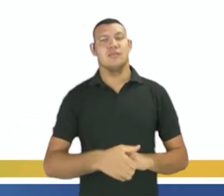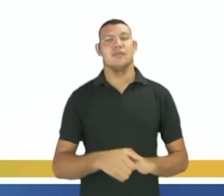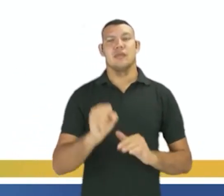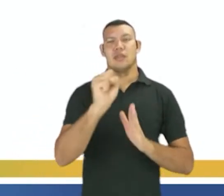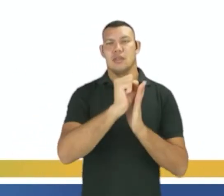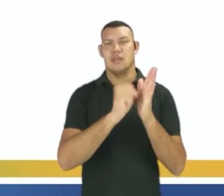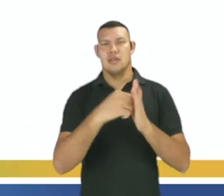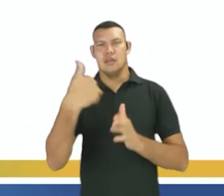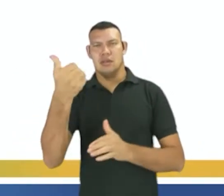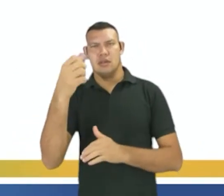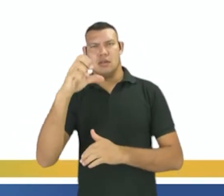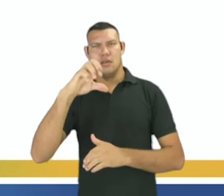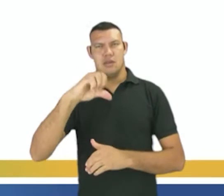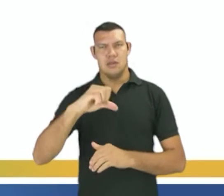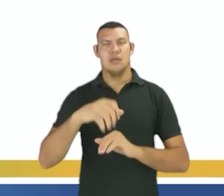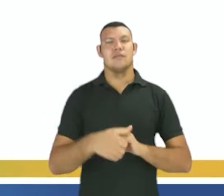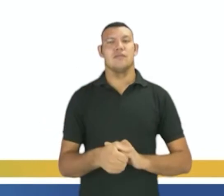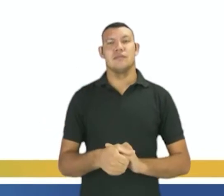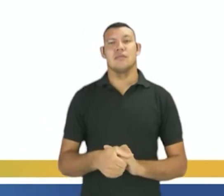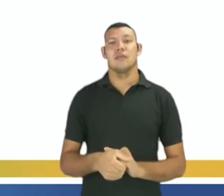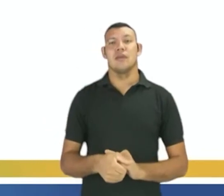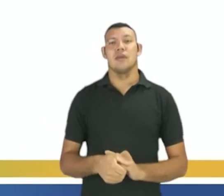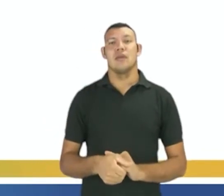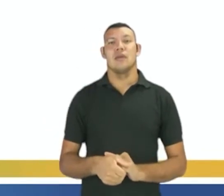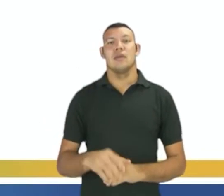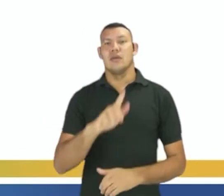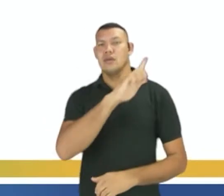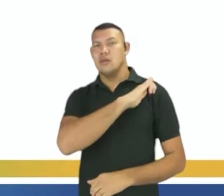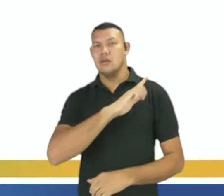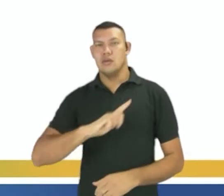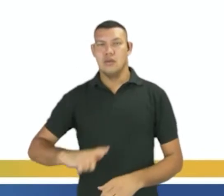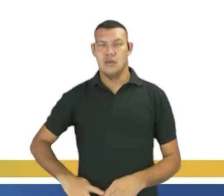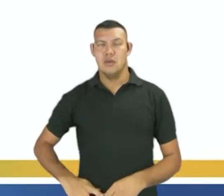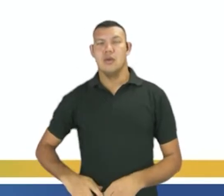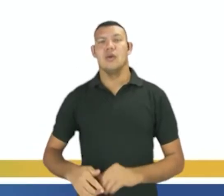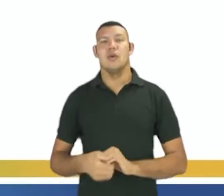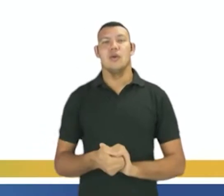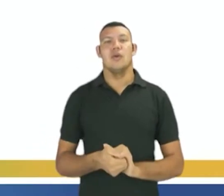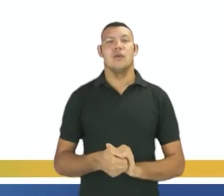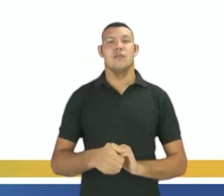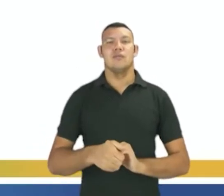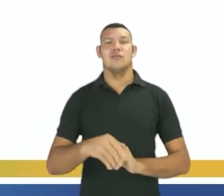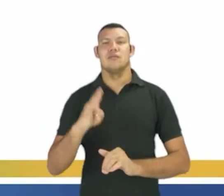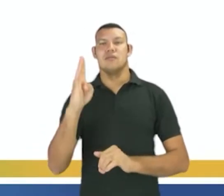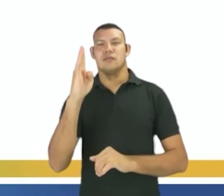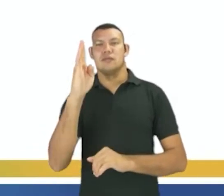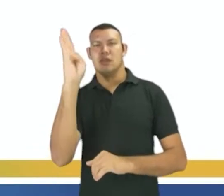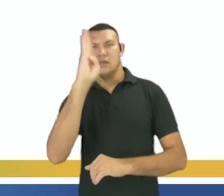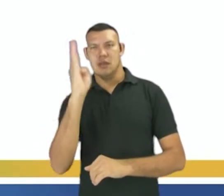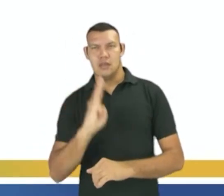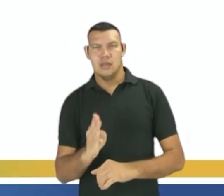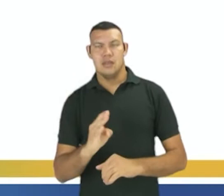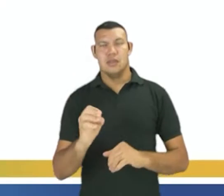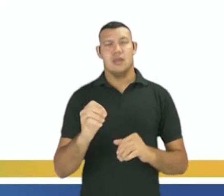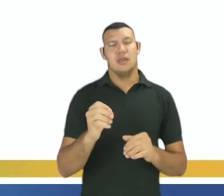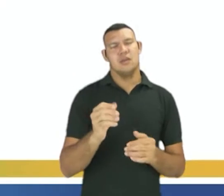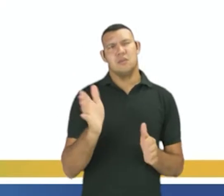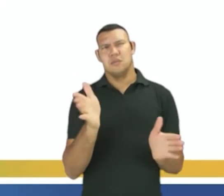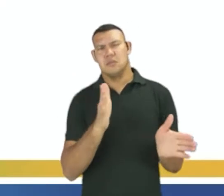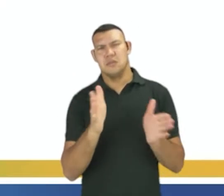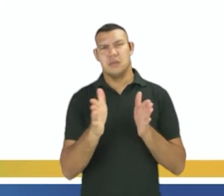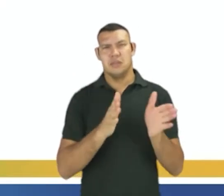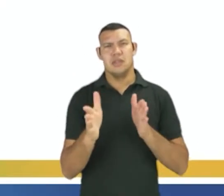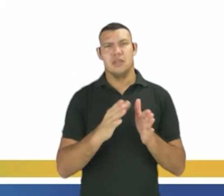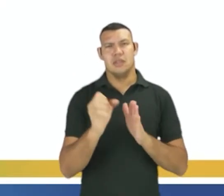brasileiro promoveu a entrada de um grande número de imigrantes europeus e também asiáticos. Na primeira metade do século XX, pelo menos